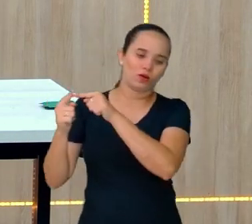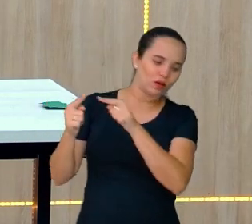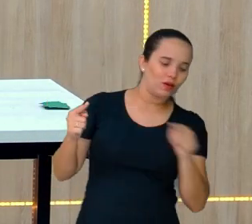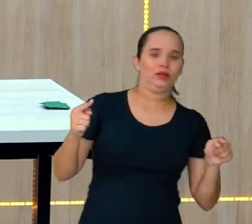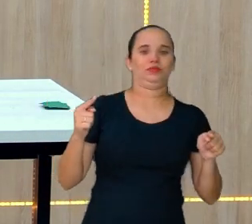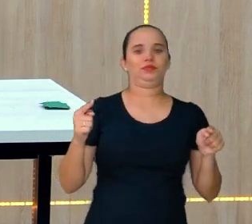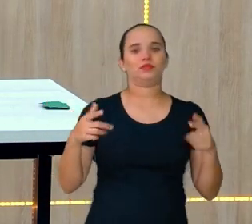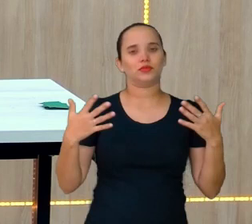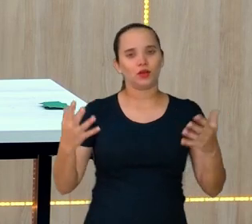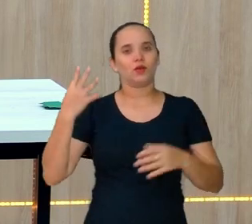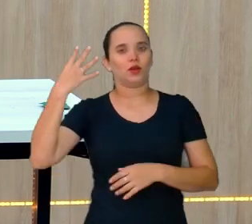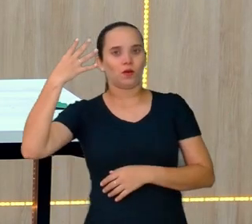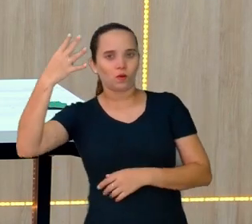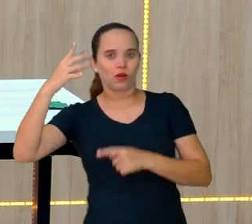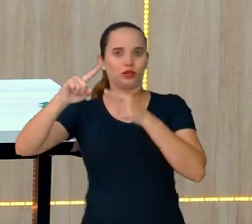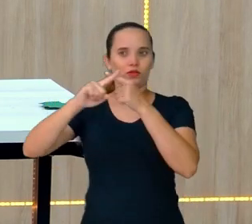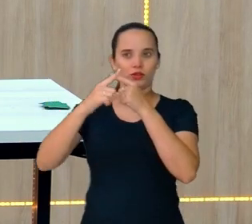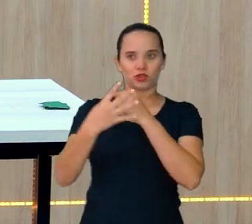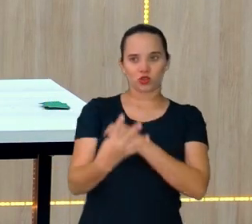vezes 4.